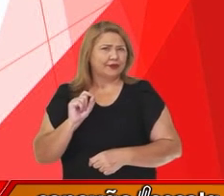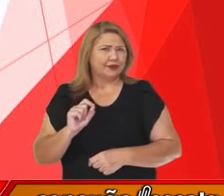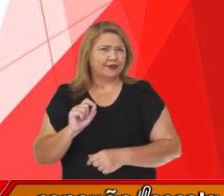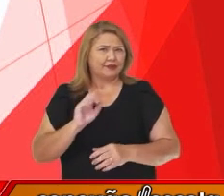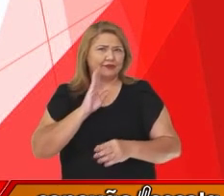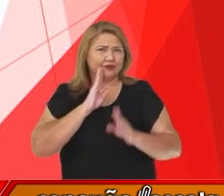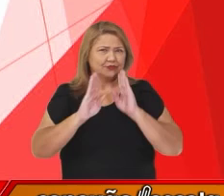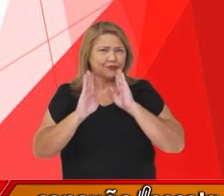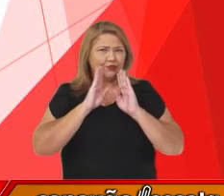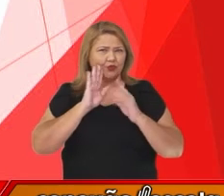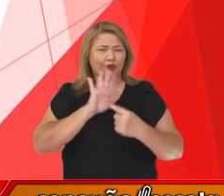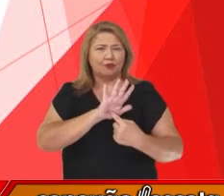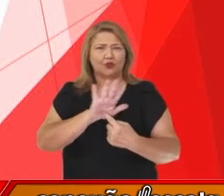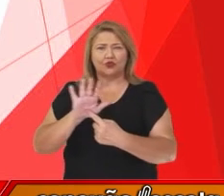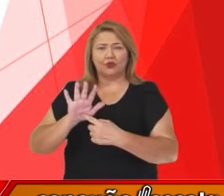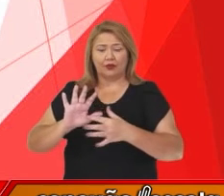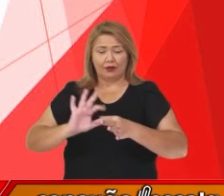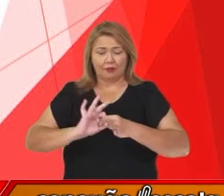situação.